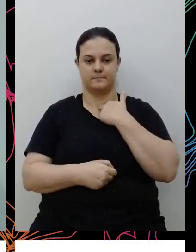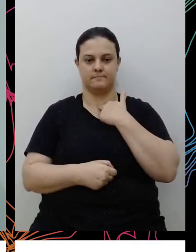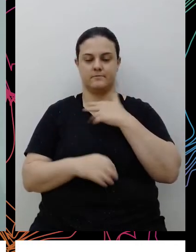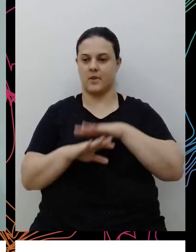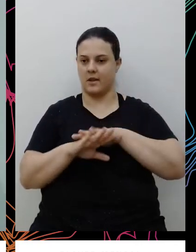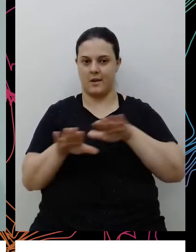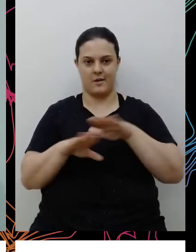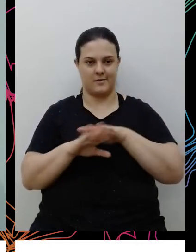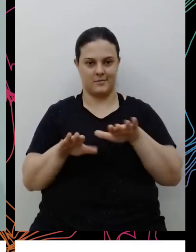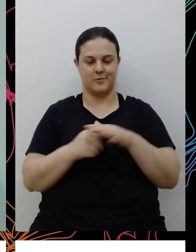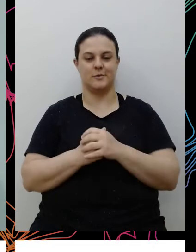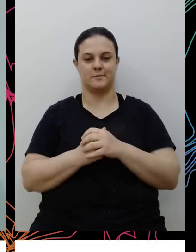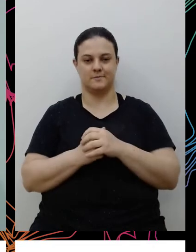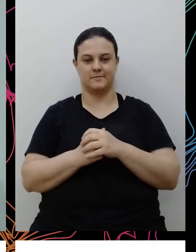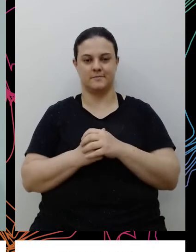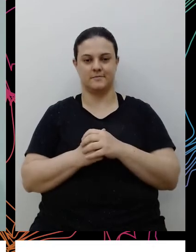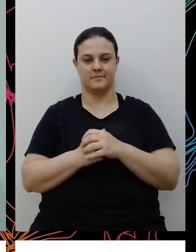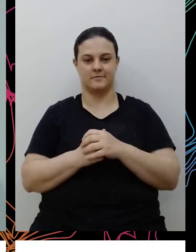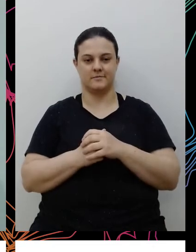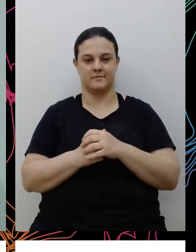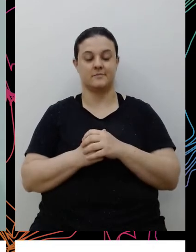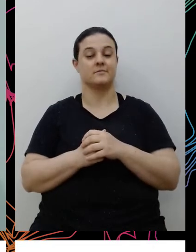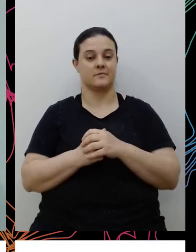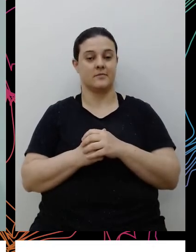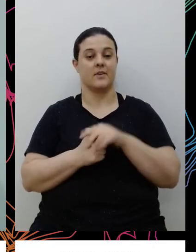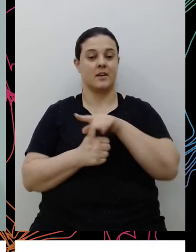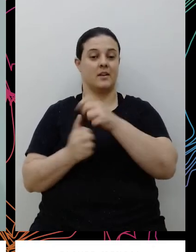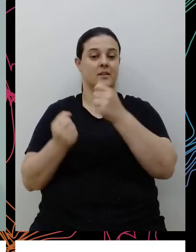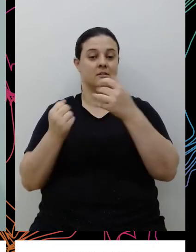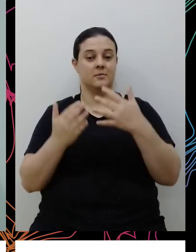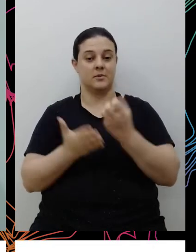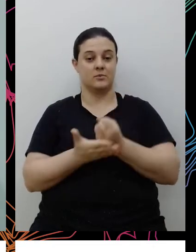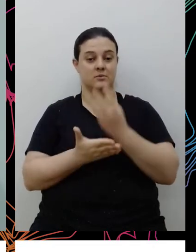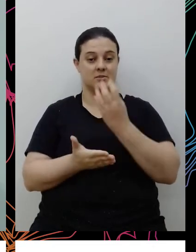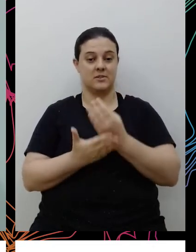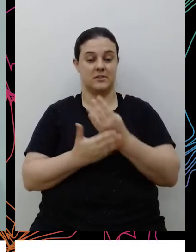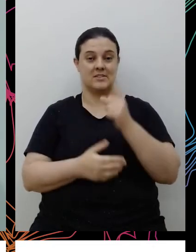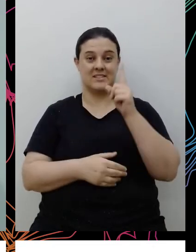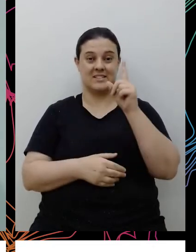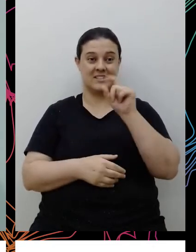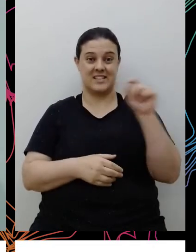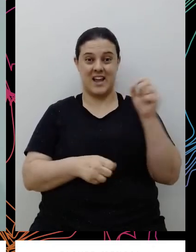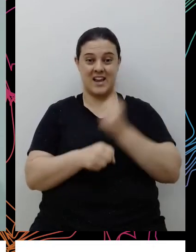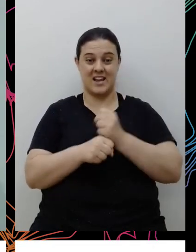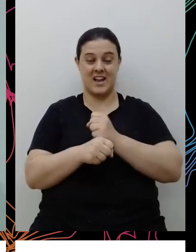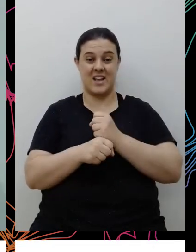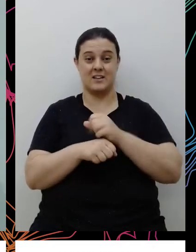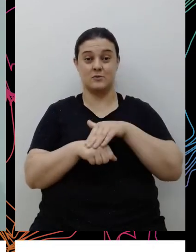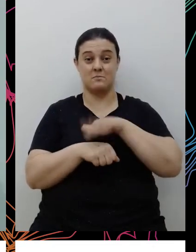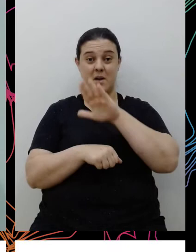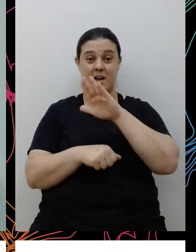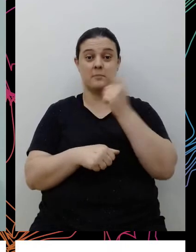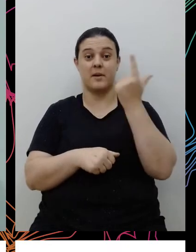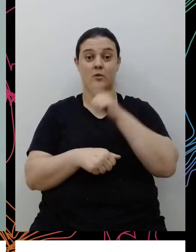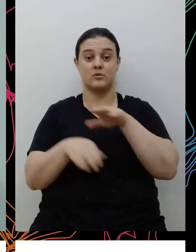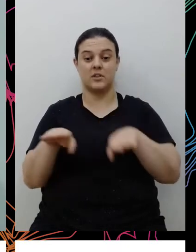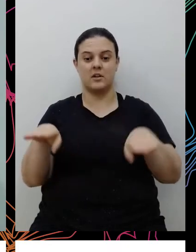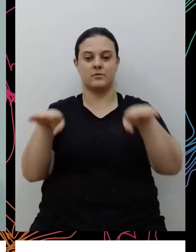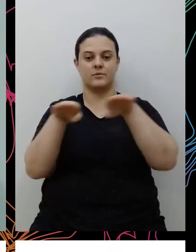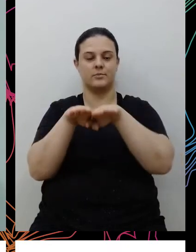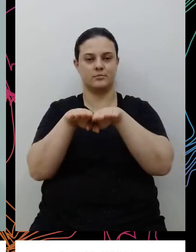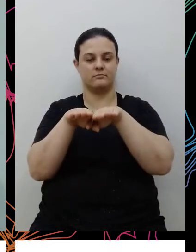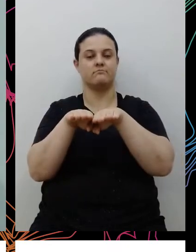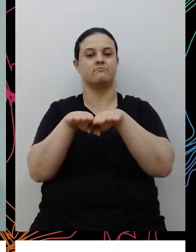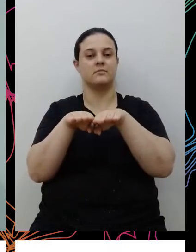para trás, a Scarlett trouxe ali um dado de mais de 100 anos para que a equidade aconteça, a gente não pode deixar de